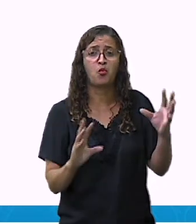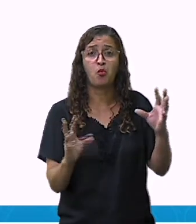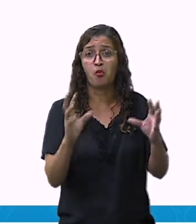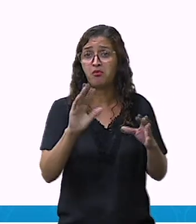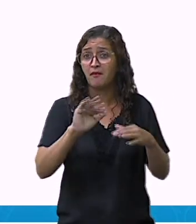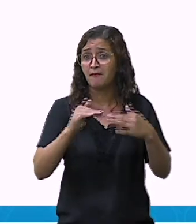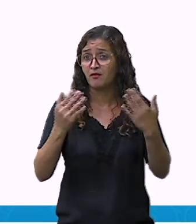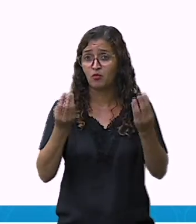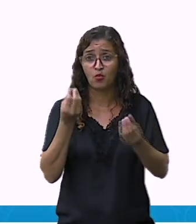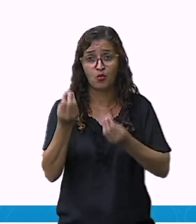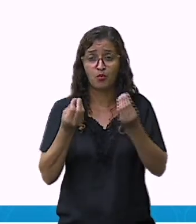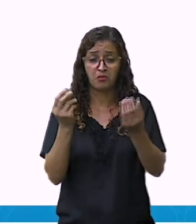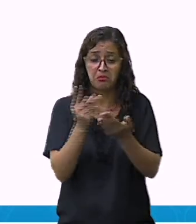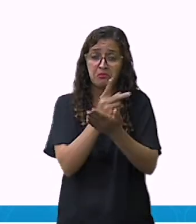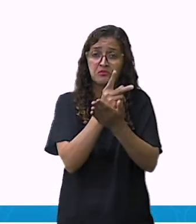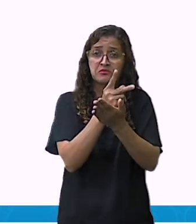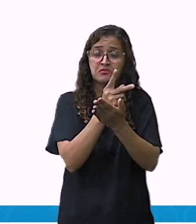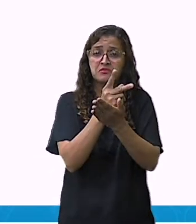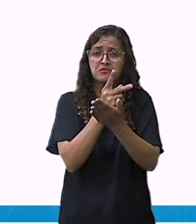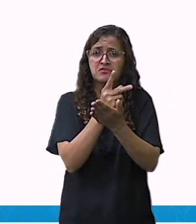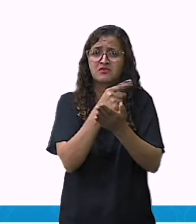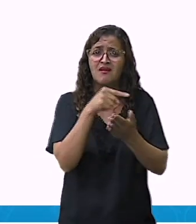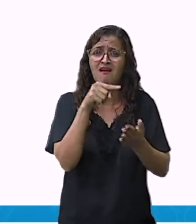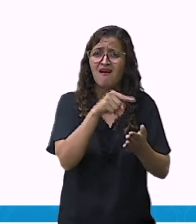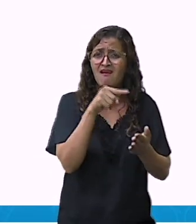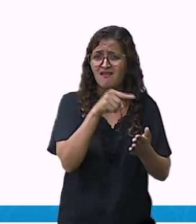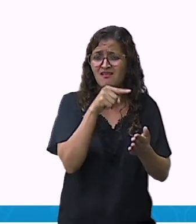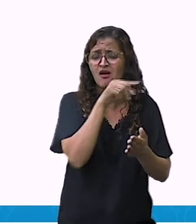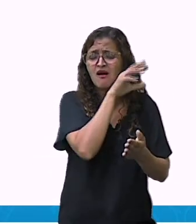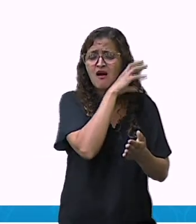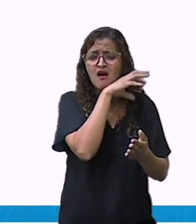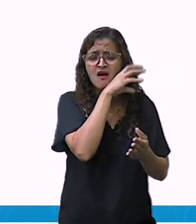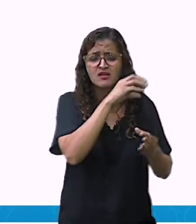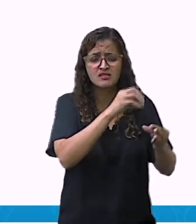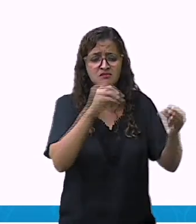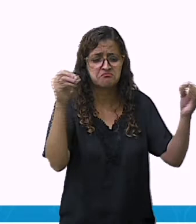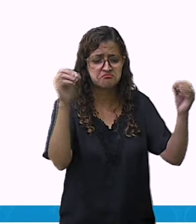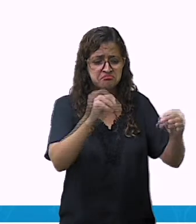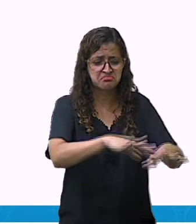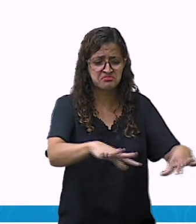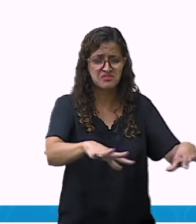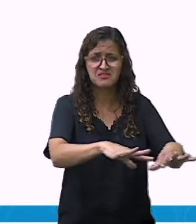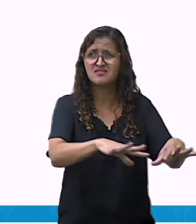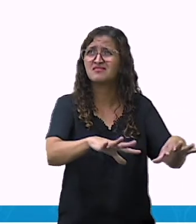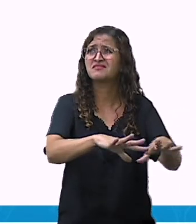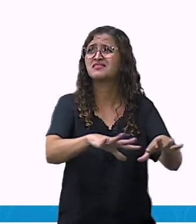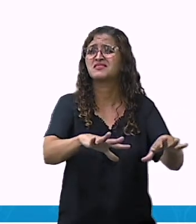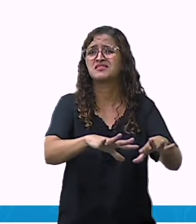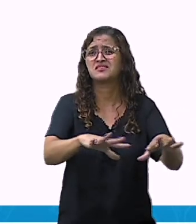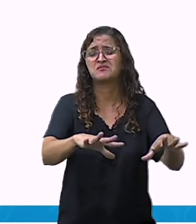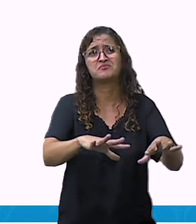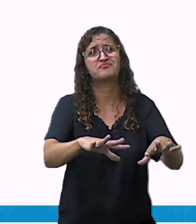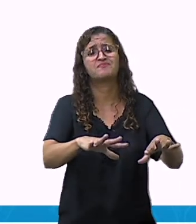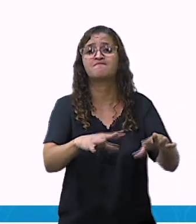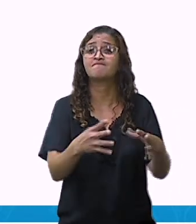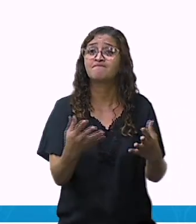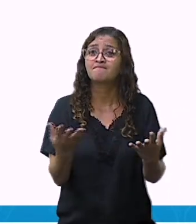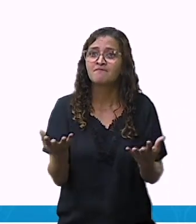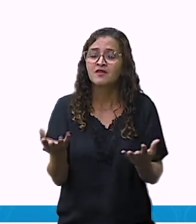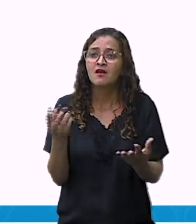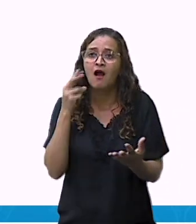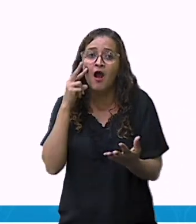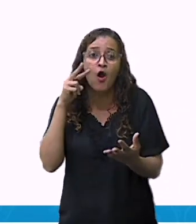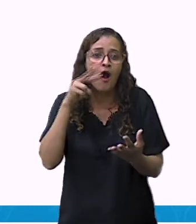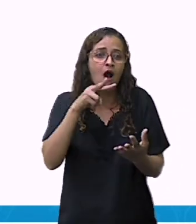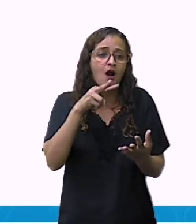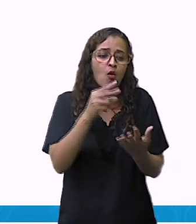atropelado, o que acontece? Ele vai ficar exposto ali. Aí, o que vai acontecer? Os fungos vão